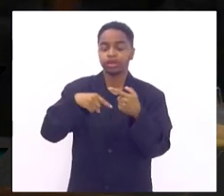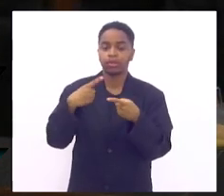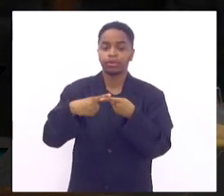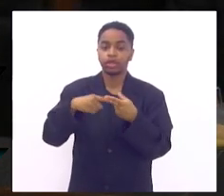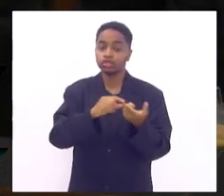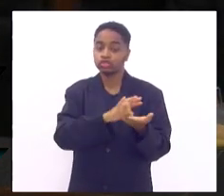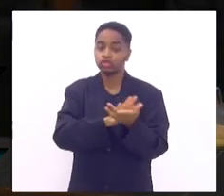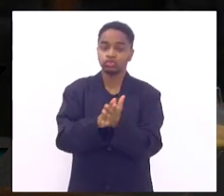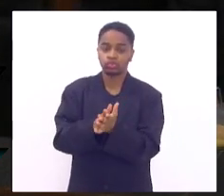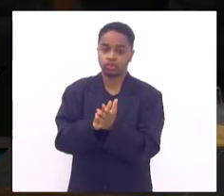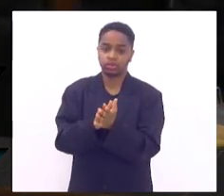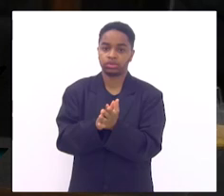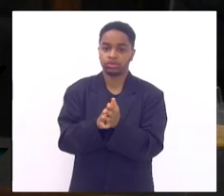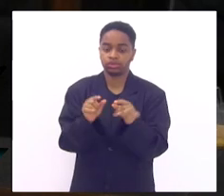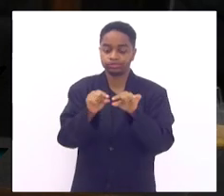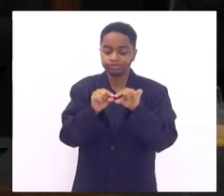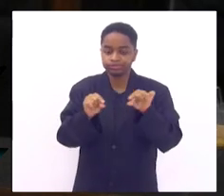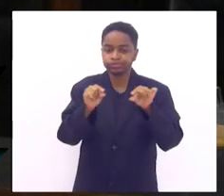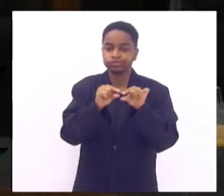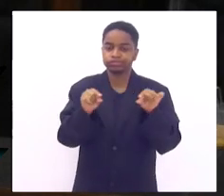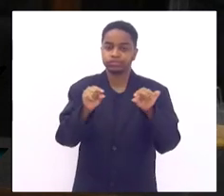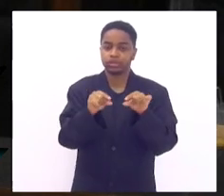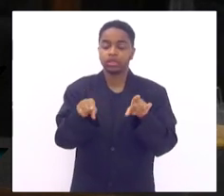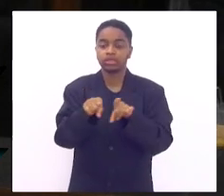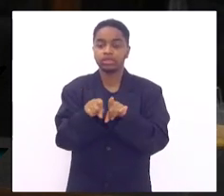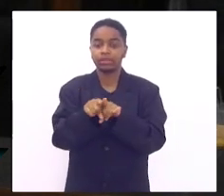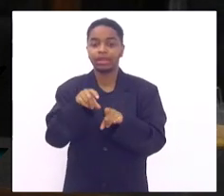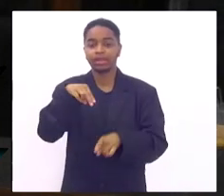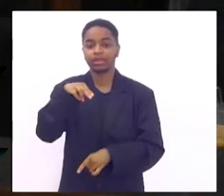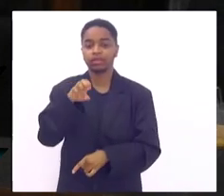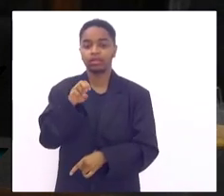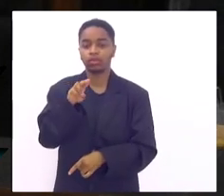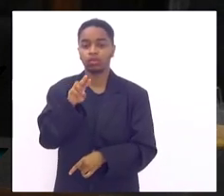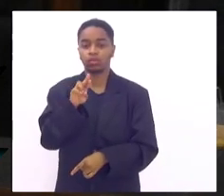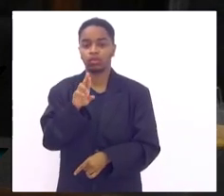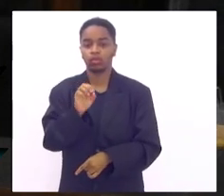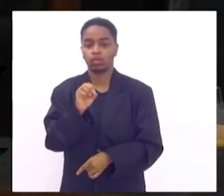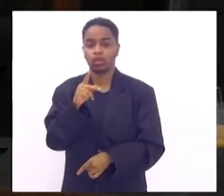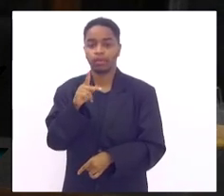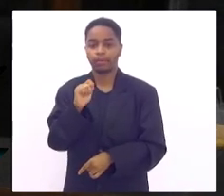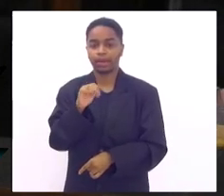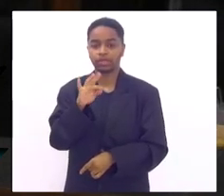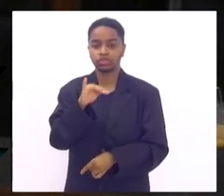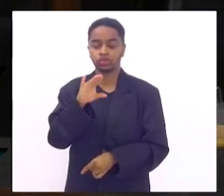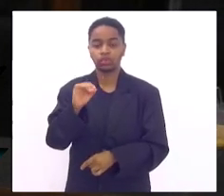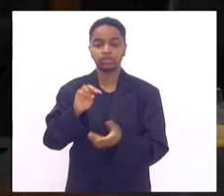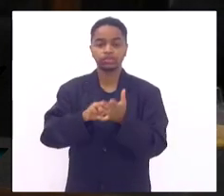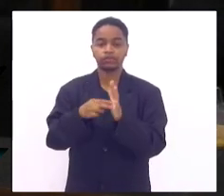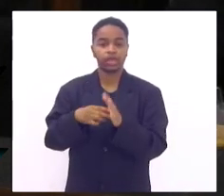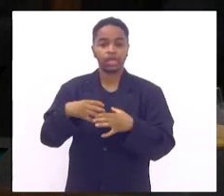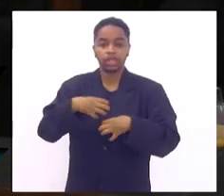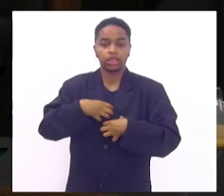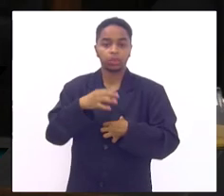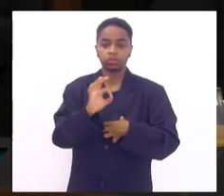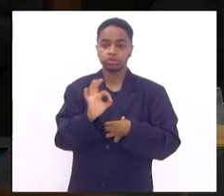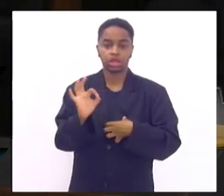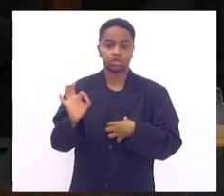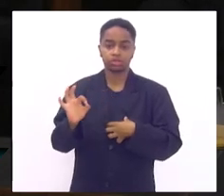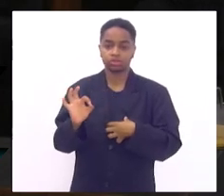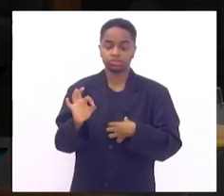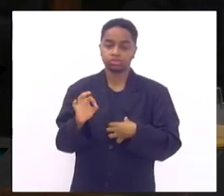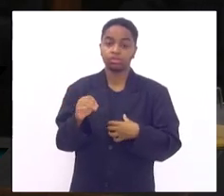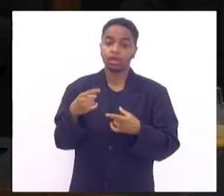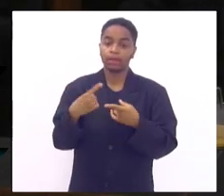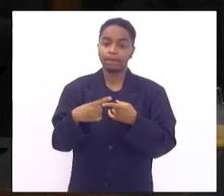desses vasos sanguíneos um pé neuropático que ele não tem sensibilidade tem um pé que tem